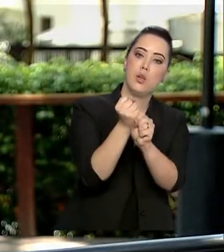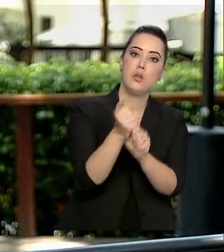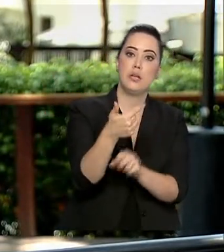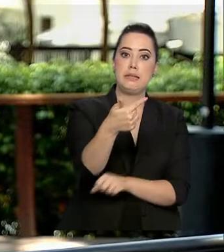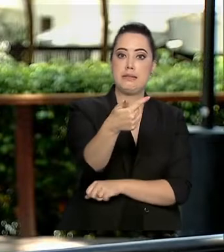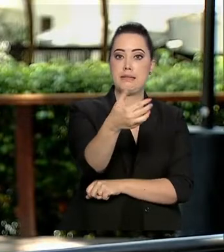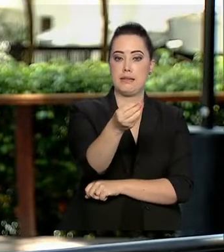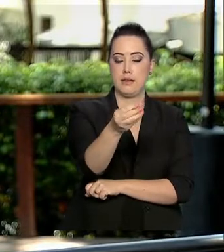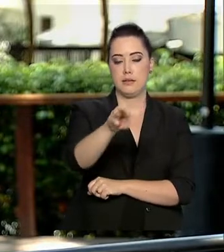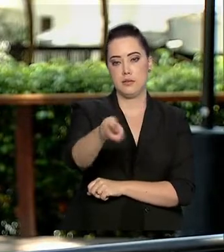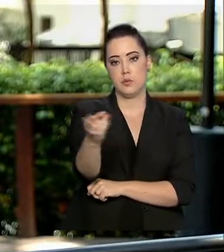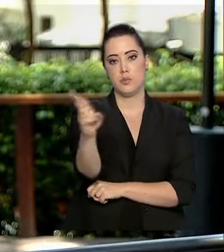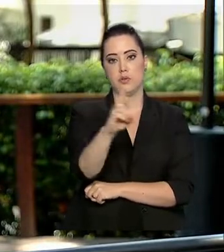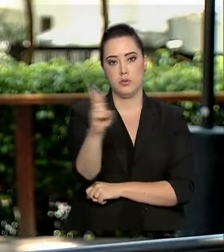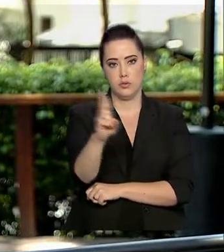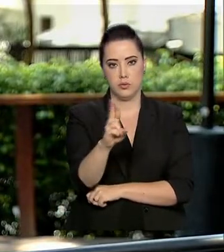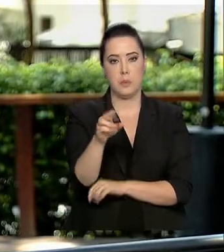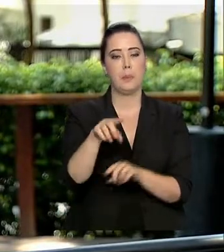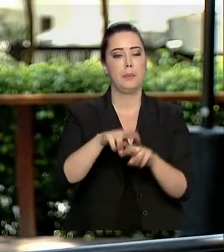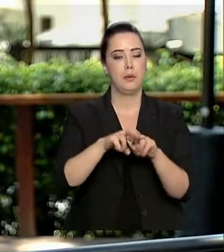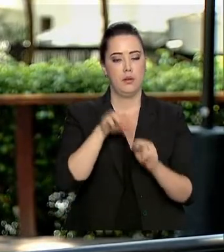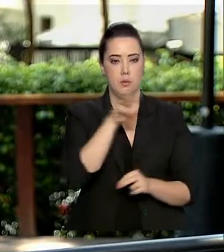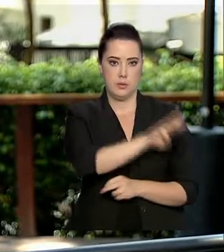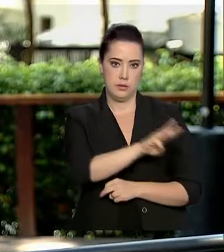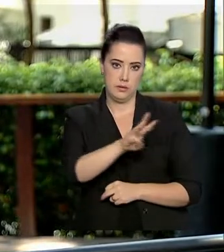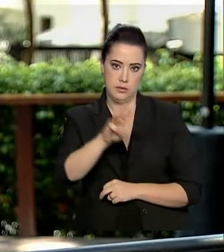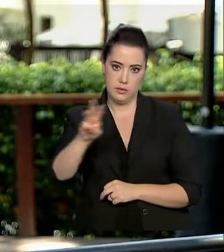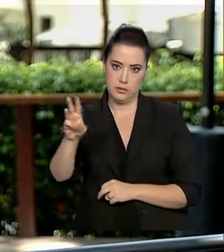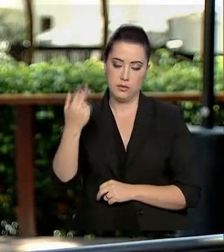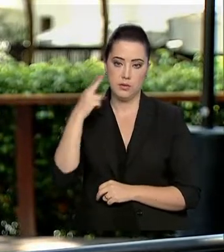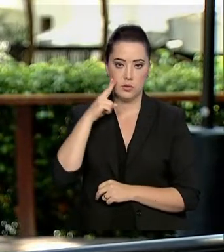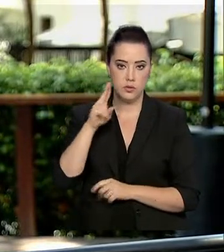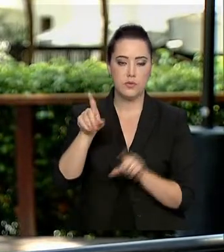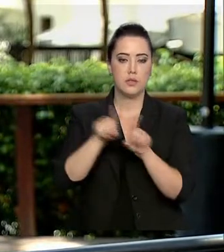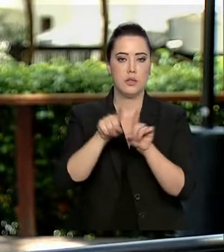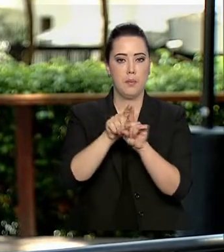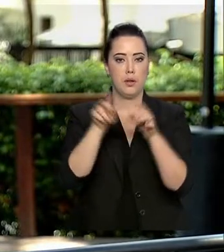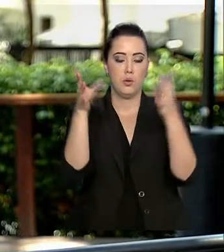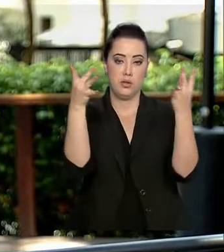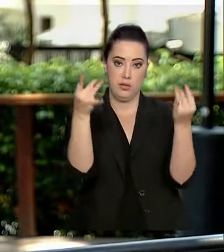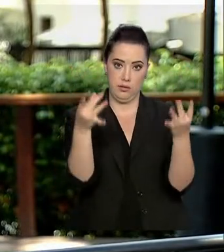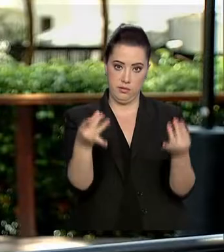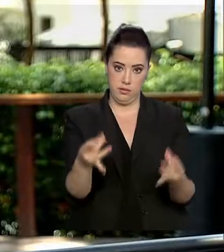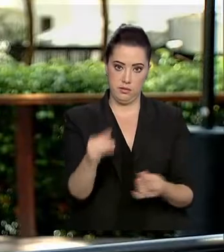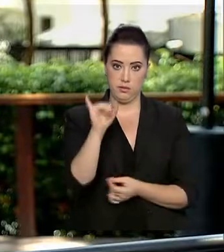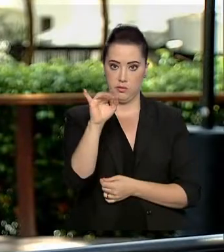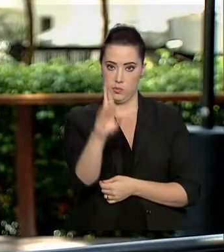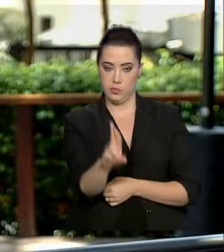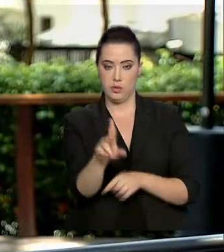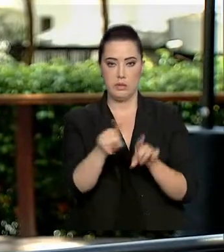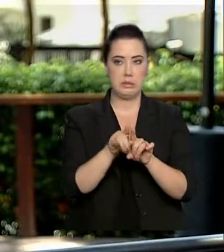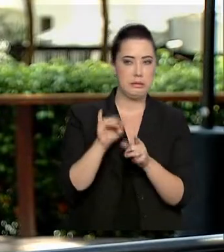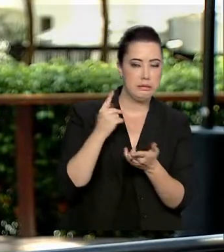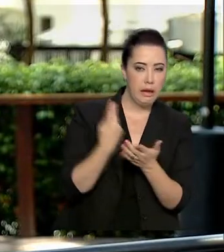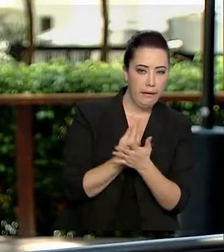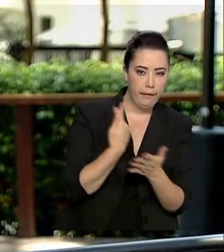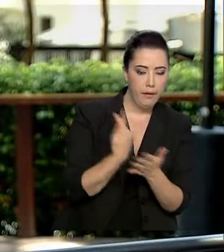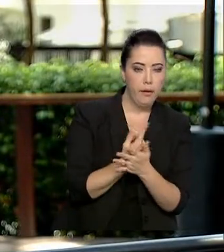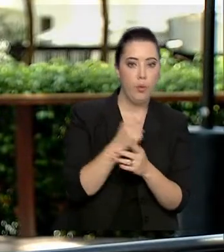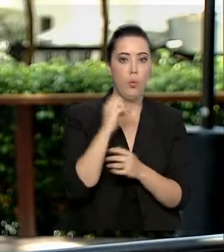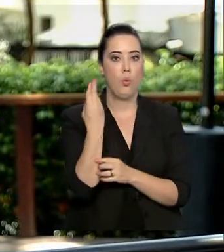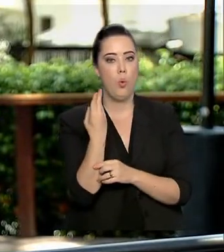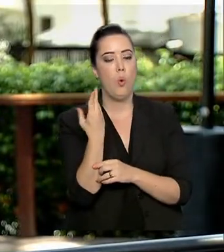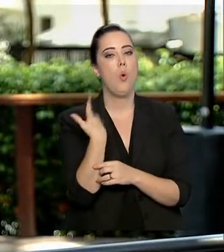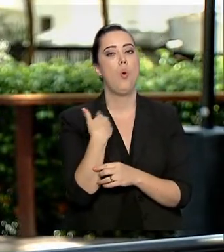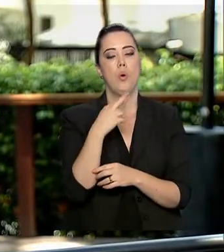milhões de reais. Pelo site da Receita, ainda é possível acessar o extrato da declaração, checar-se a inconsistência de dados e